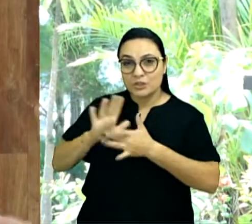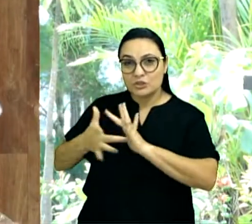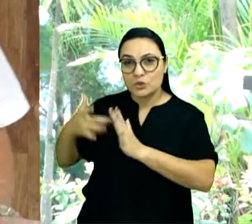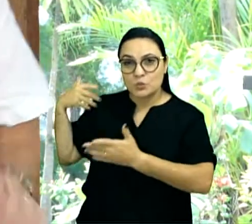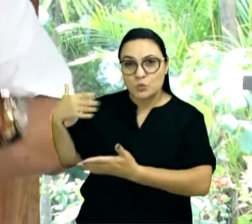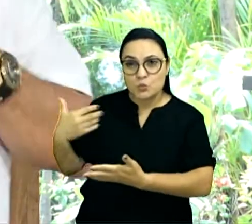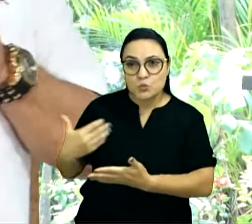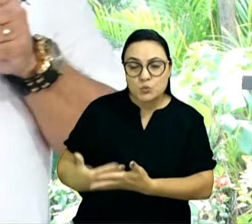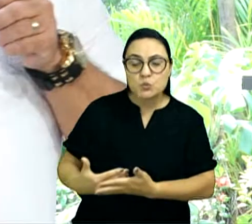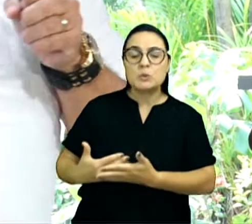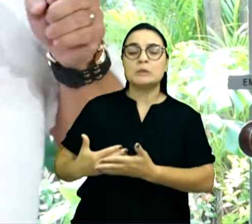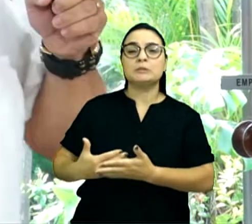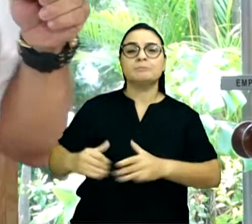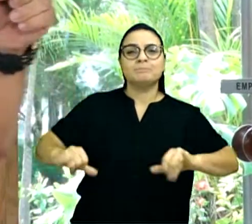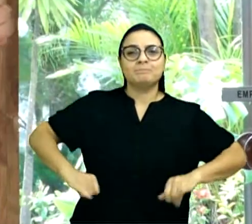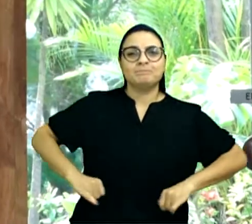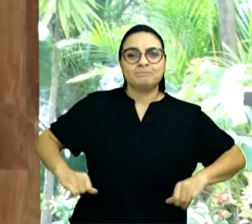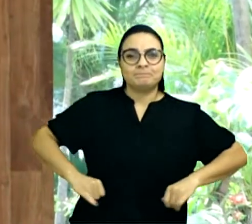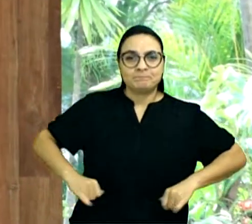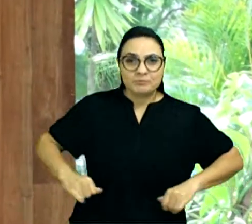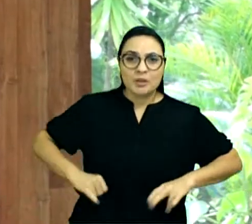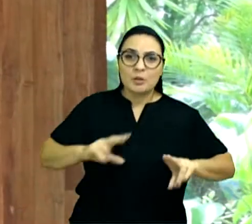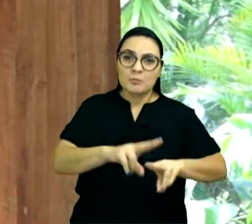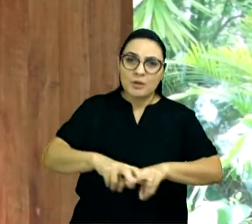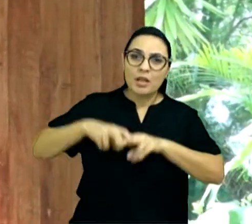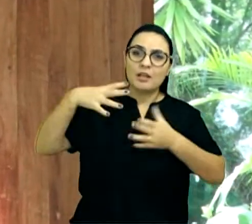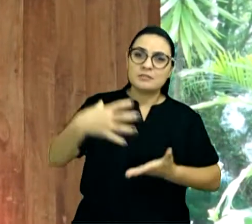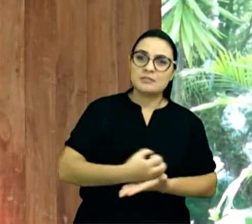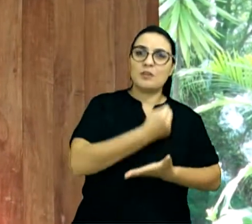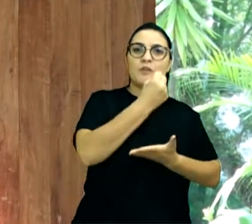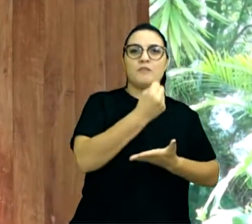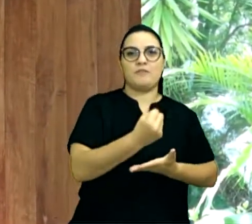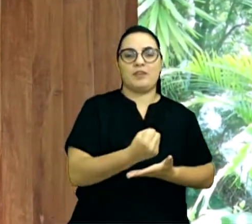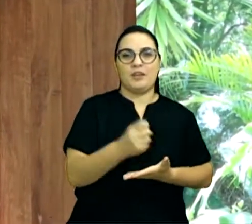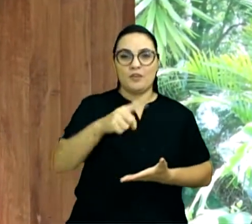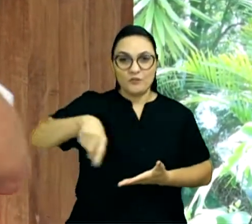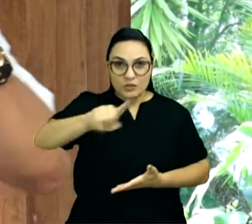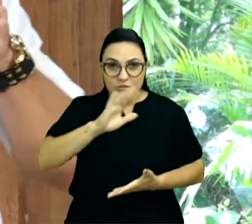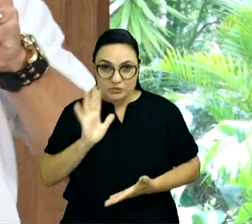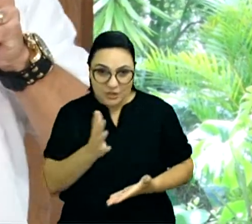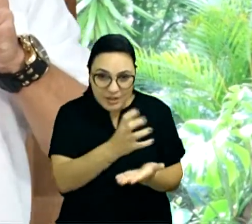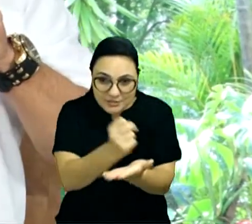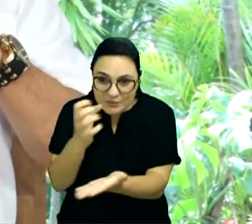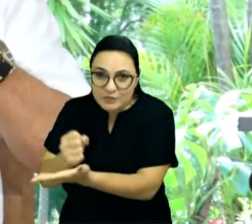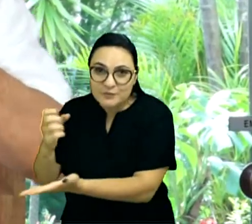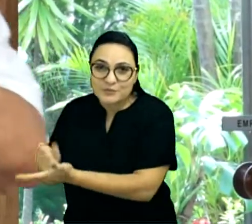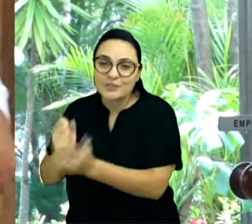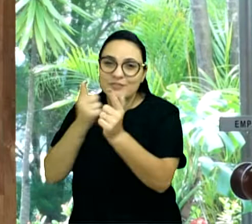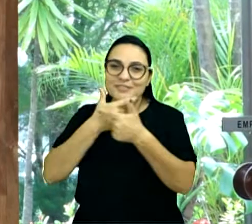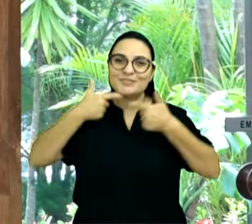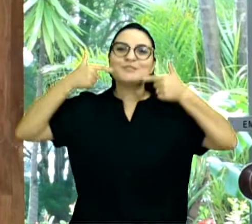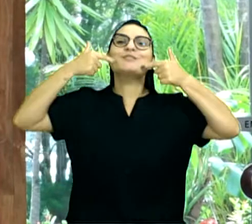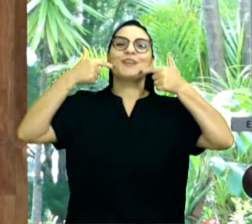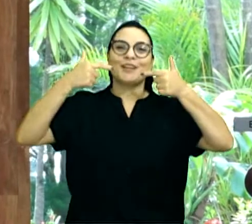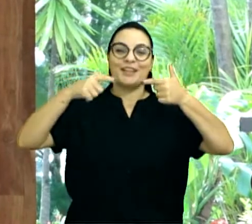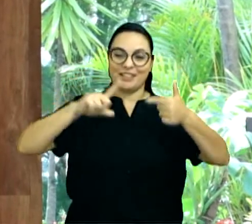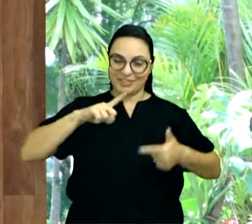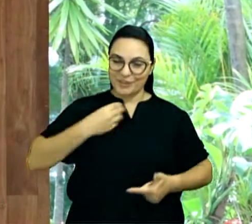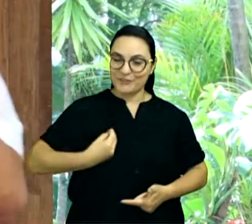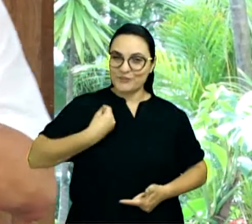muitos. Quem foi resgatado pelo Senhor? Dá um sorriso. De quem foi resgatado, de quem tem a vida eterna.